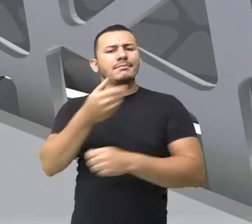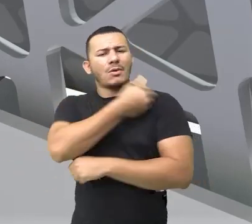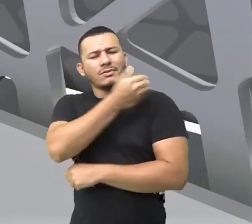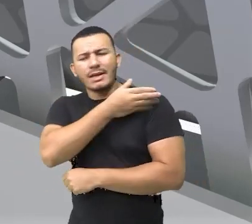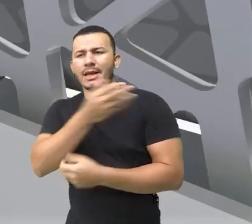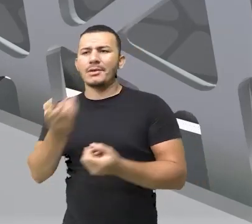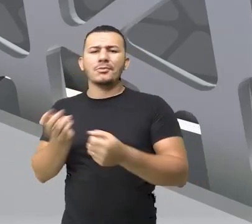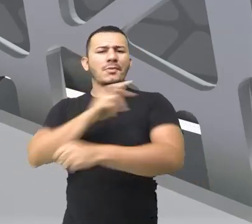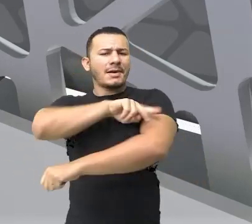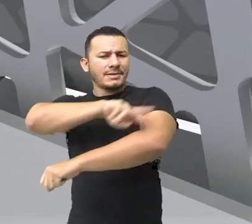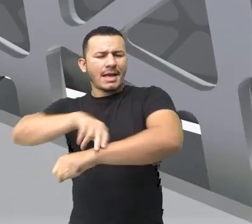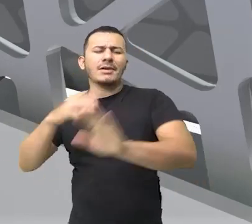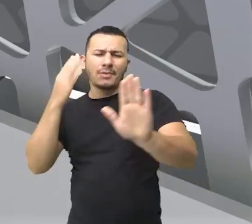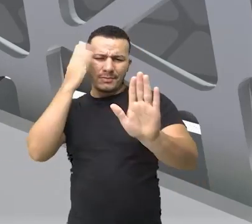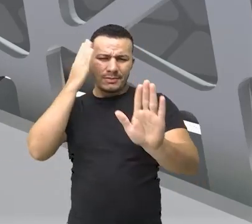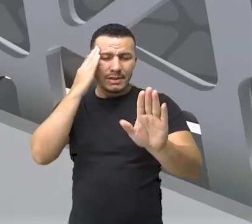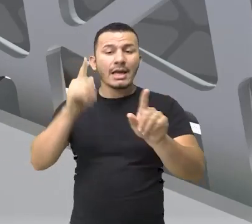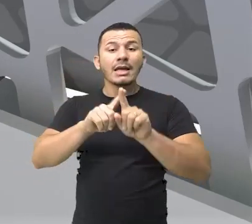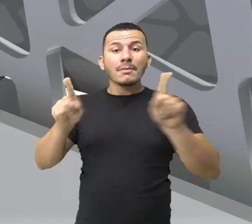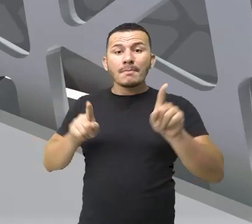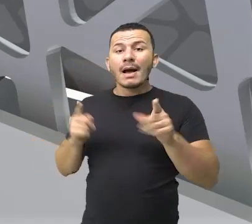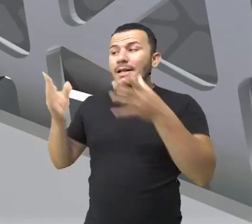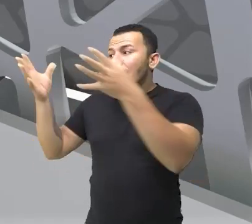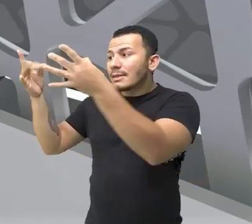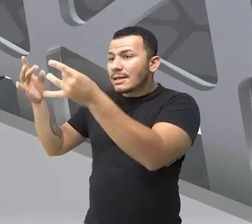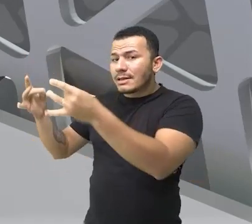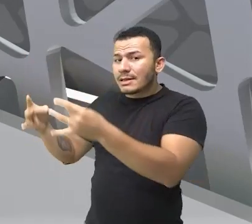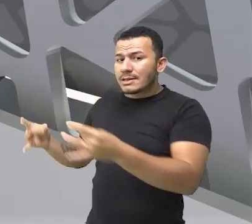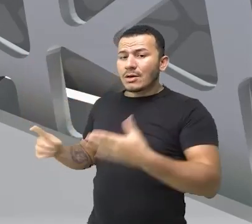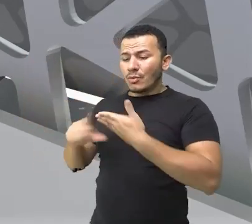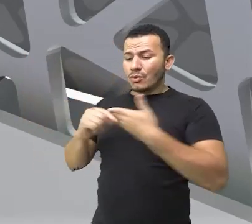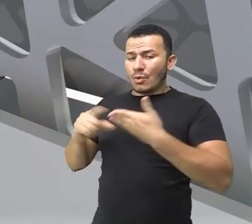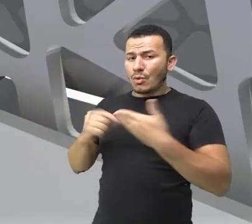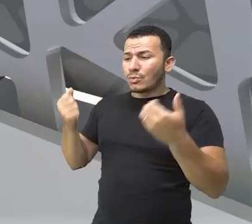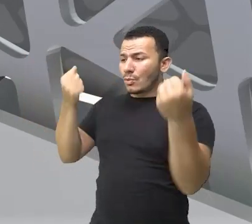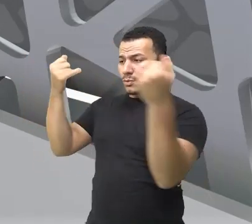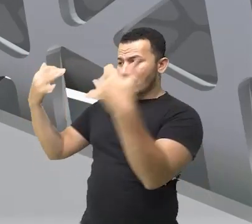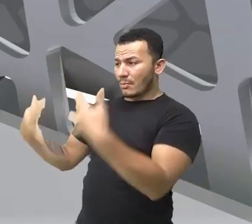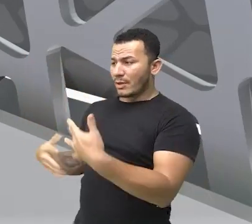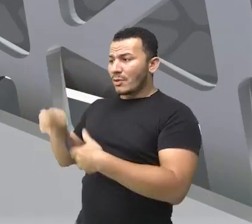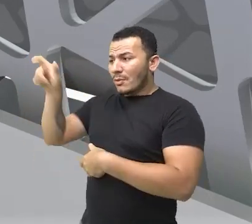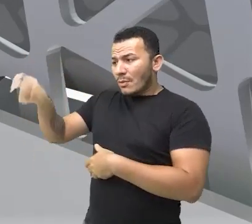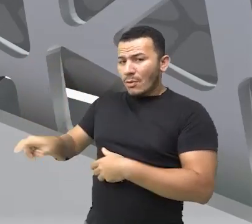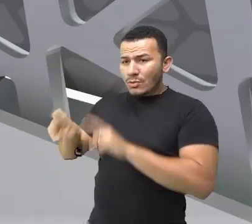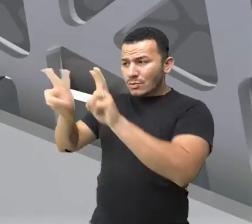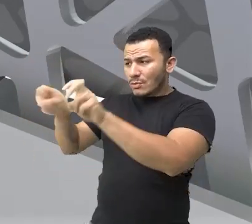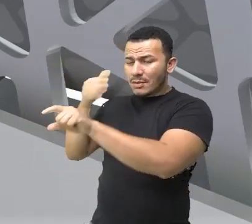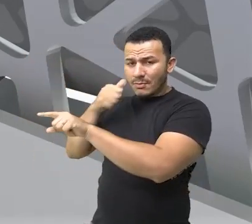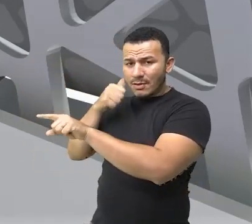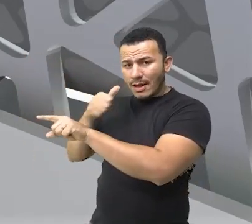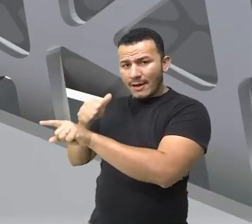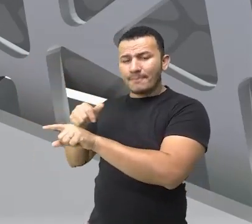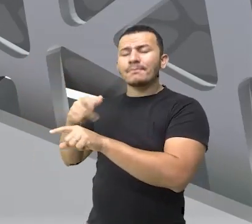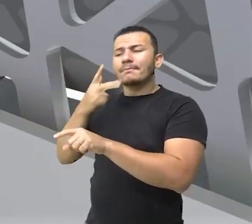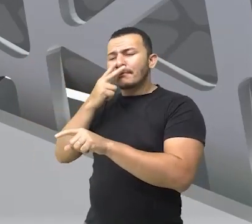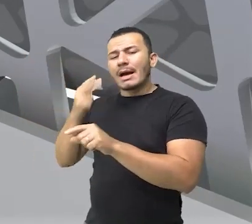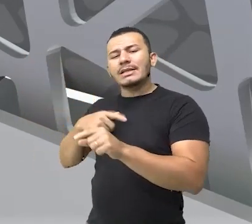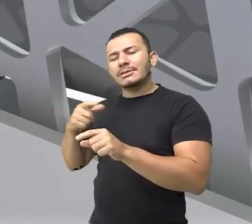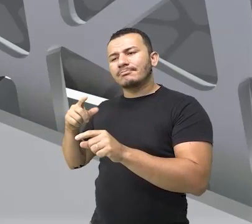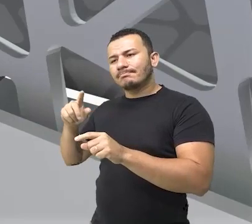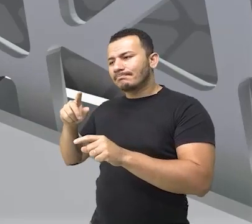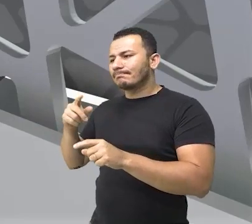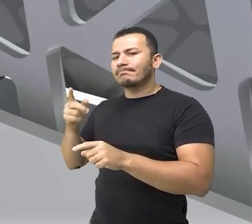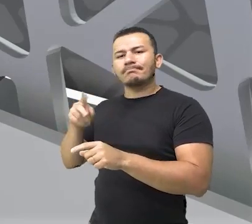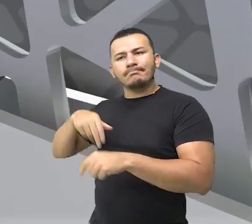preconceituosas, mas por meio da descrição usada nesse período, nessa época, certo? Tornou-se,